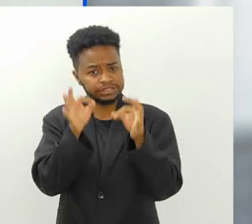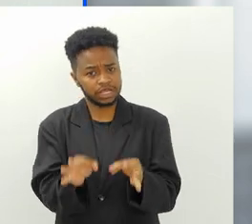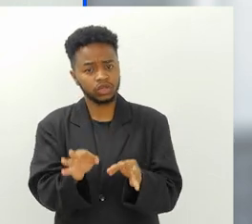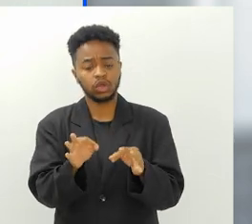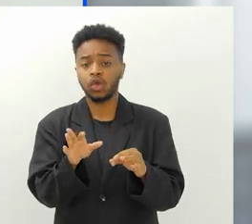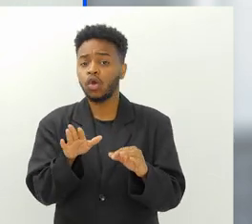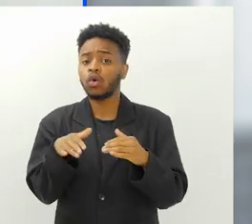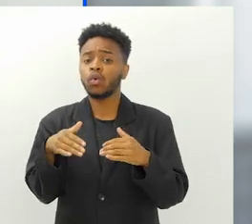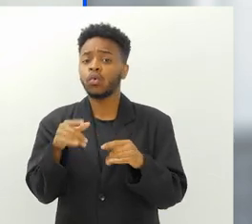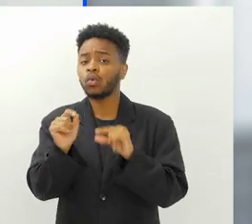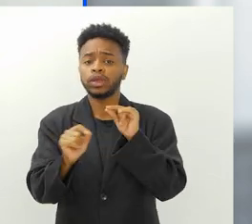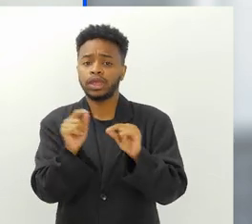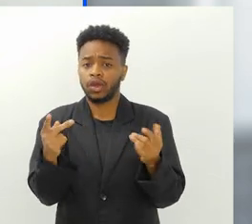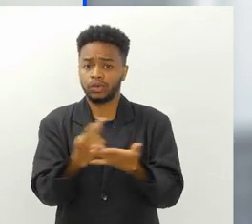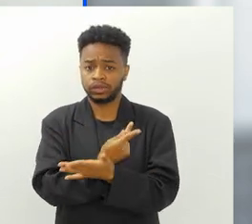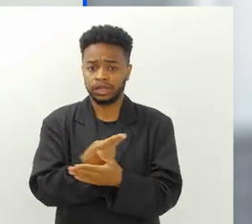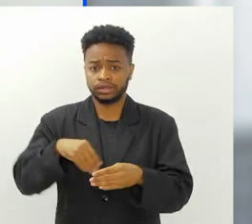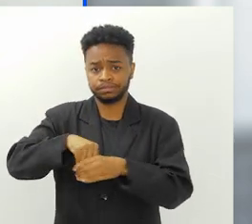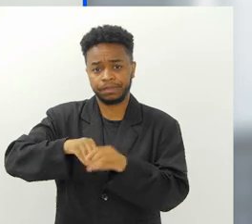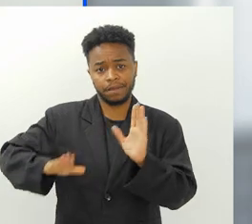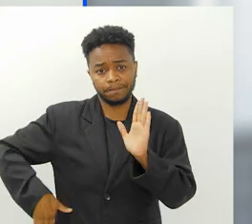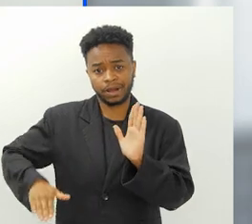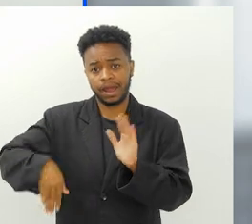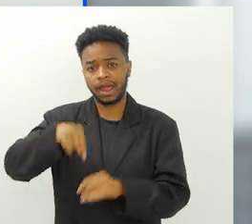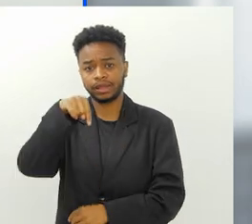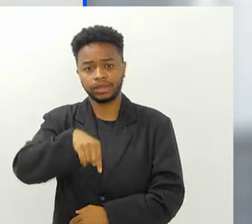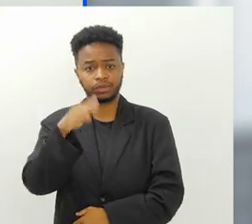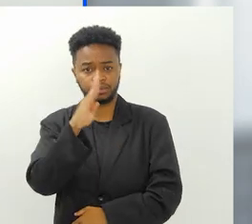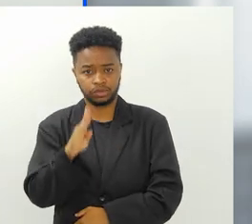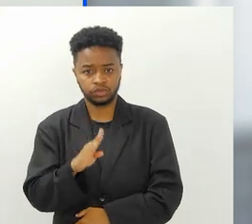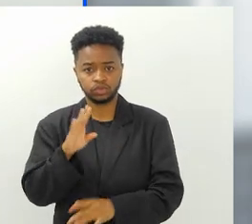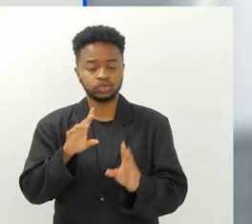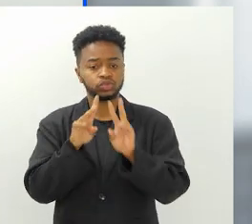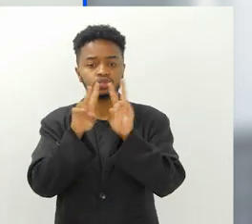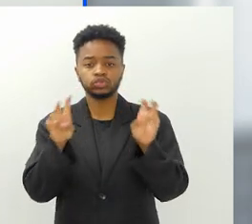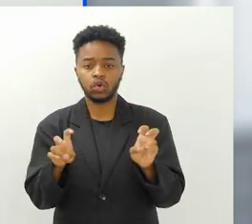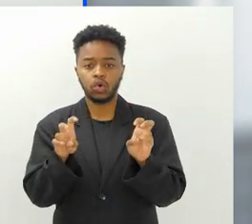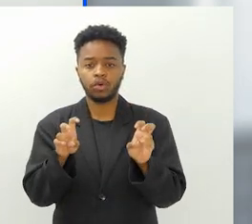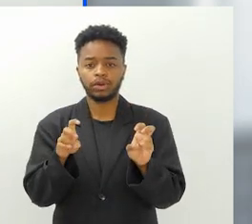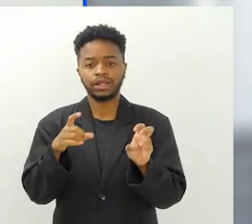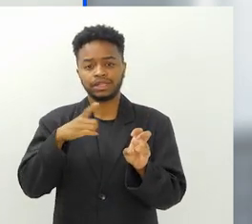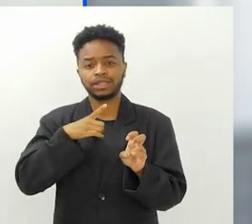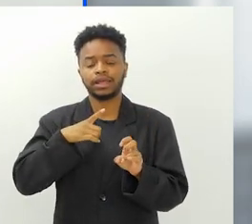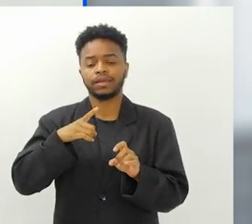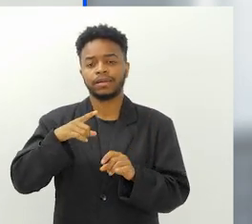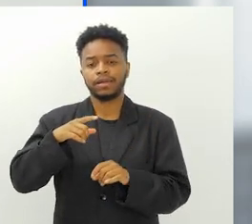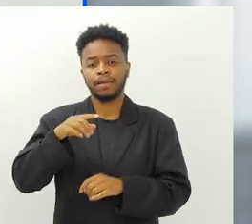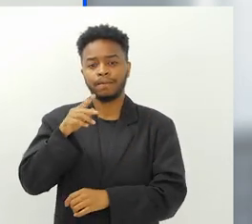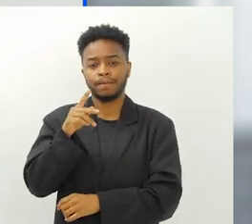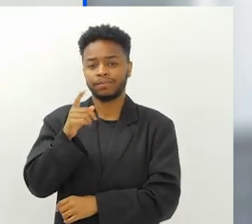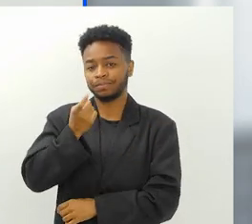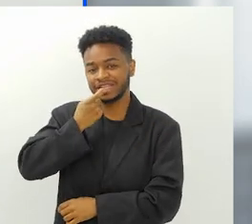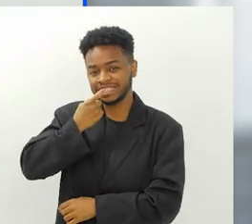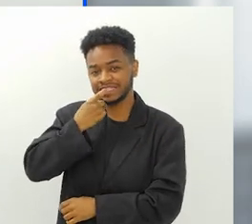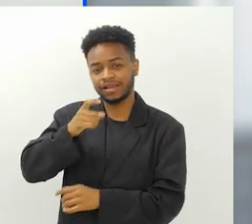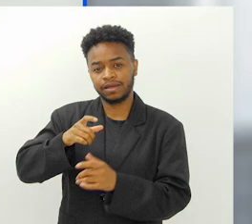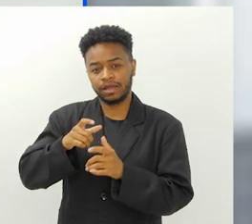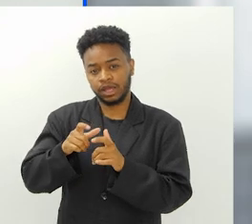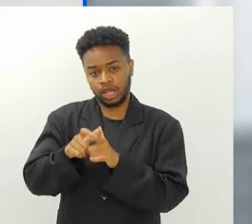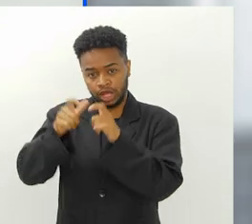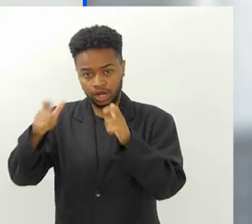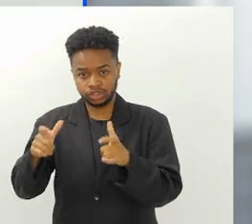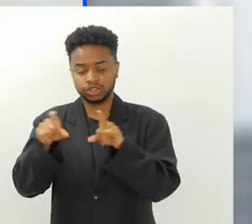ficção, qual é a situação das praias brasileiras em relação à presença de macroresíduos, macroplásticos e também os